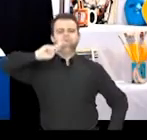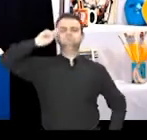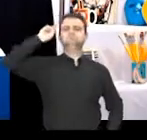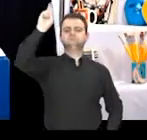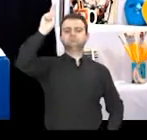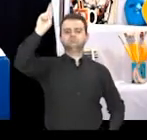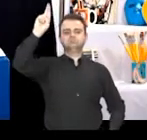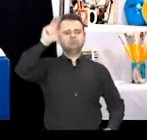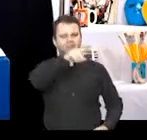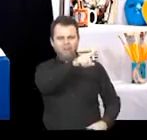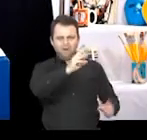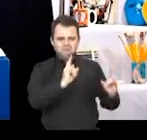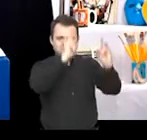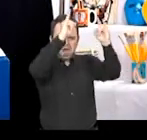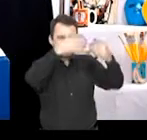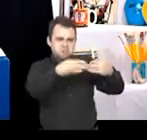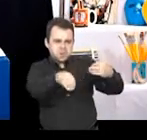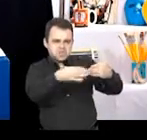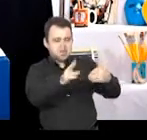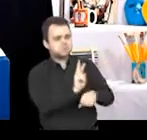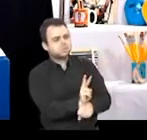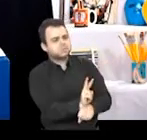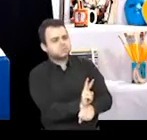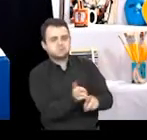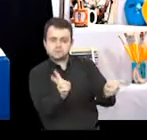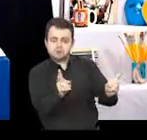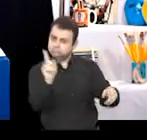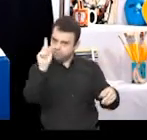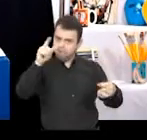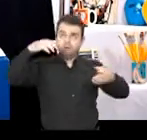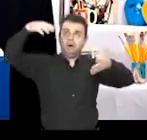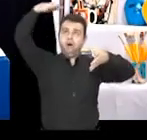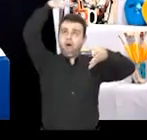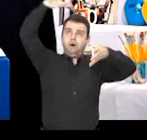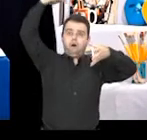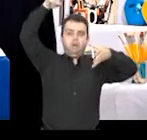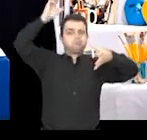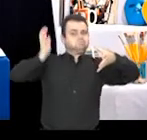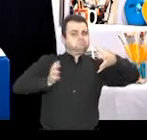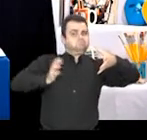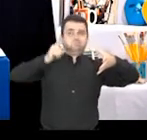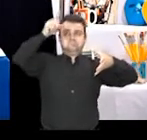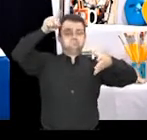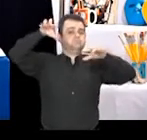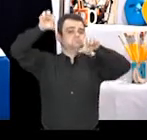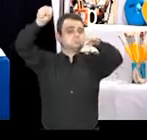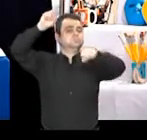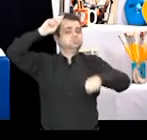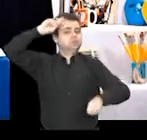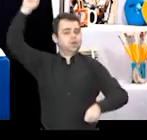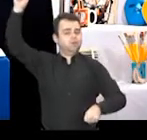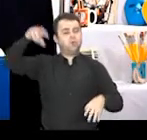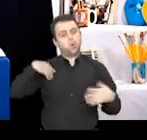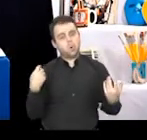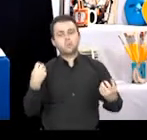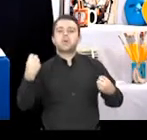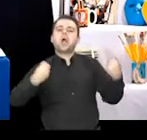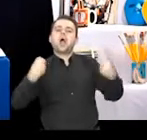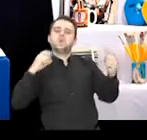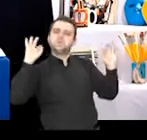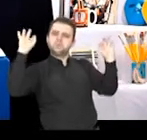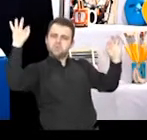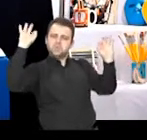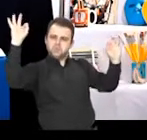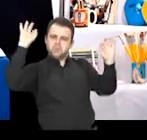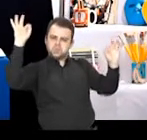precisa necessariamente ser o porteiro do prédio. Ele pode ser o dono da cobertura. Necessariamente ele não é mais o motorista da limusine.